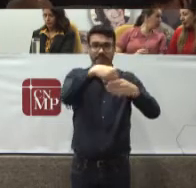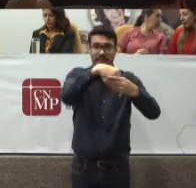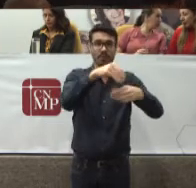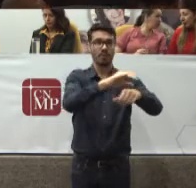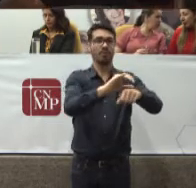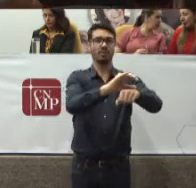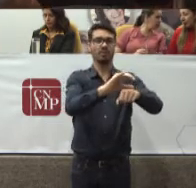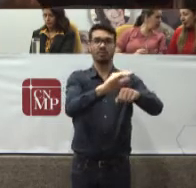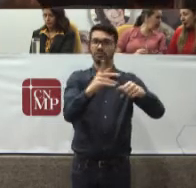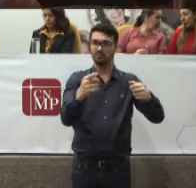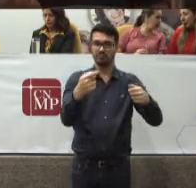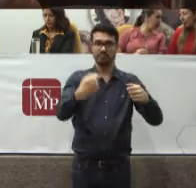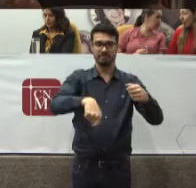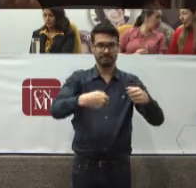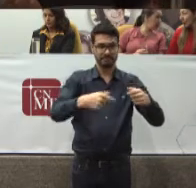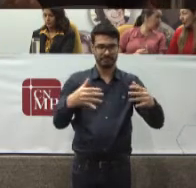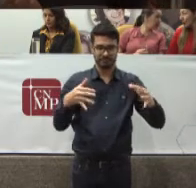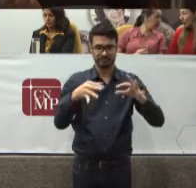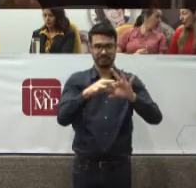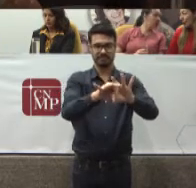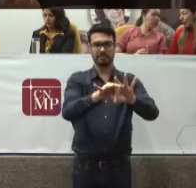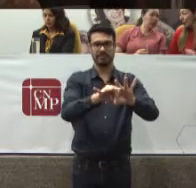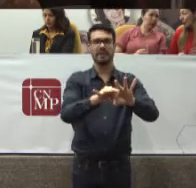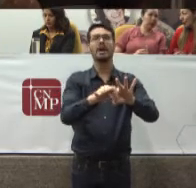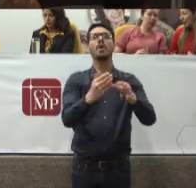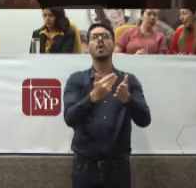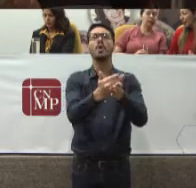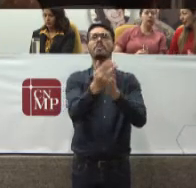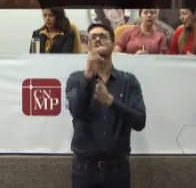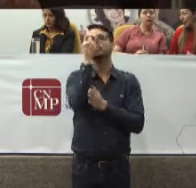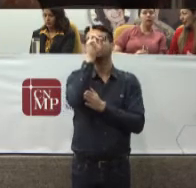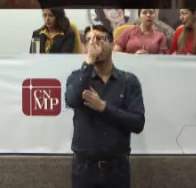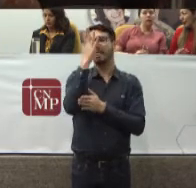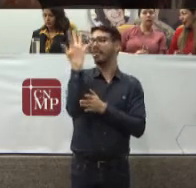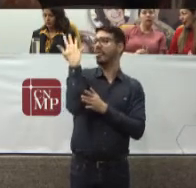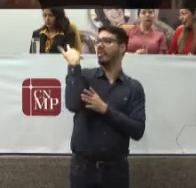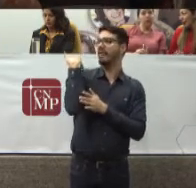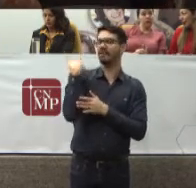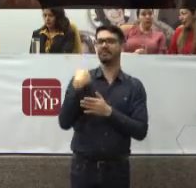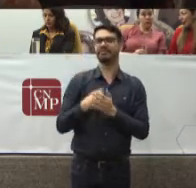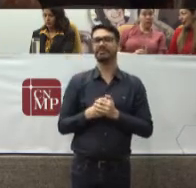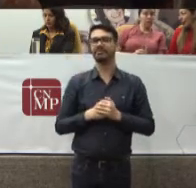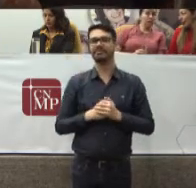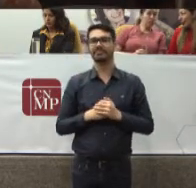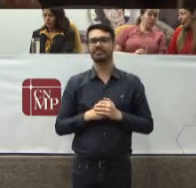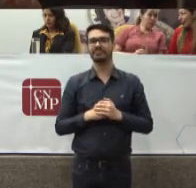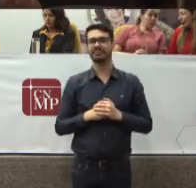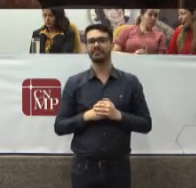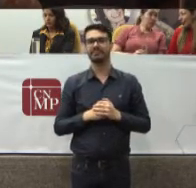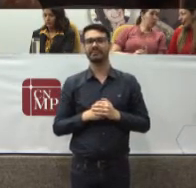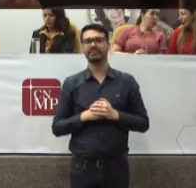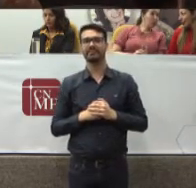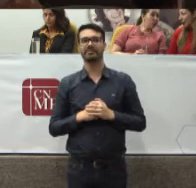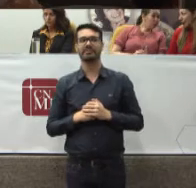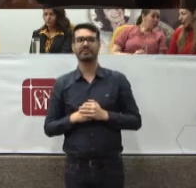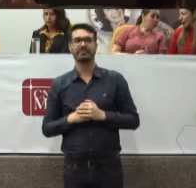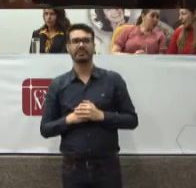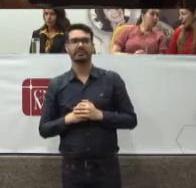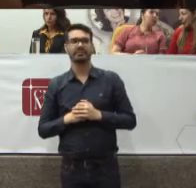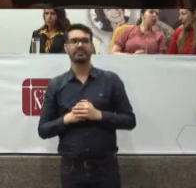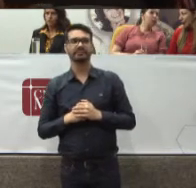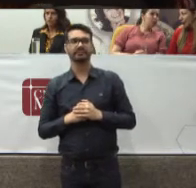Lá atrás Vamos começar Lá no Primeiro ano Nós